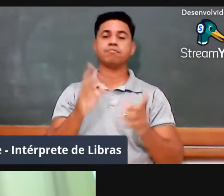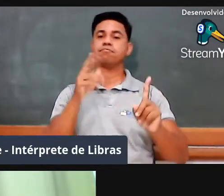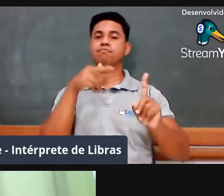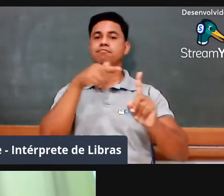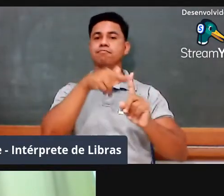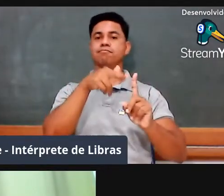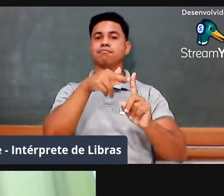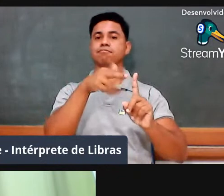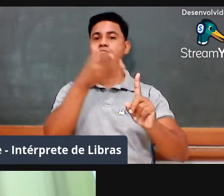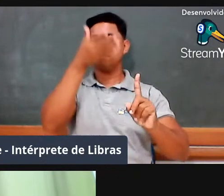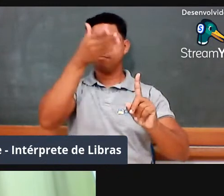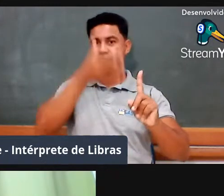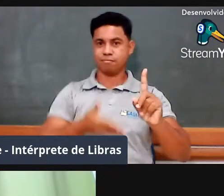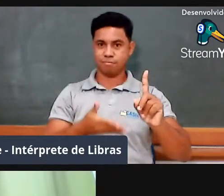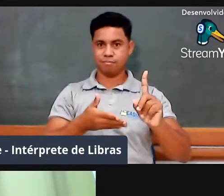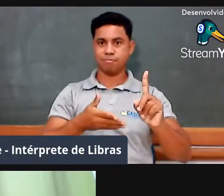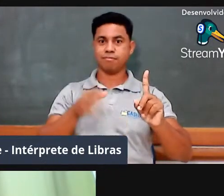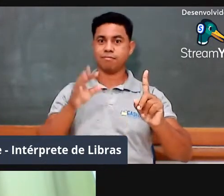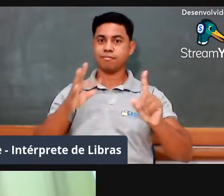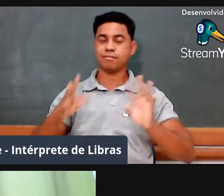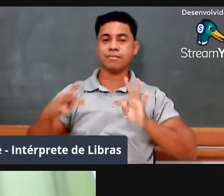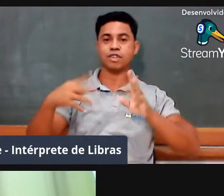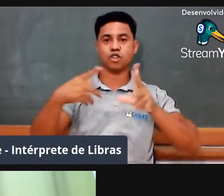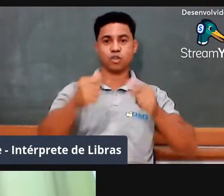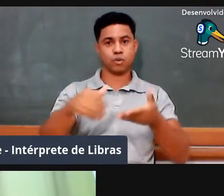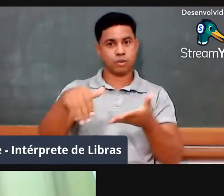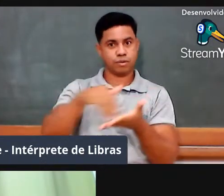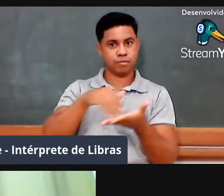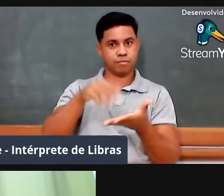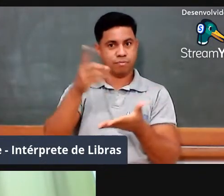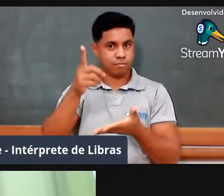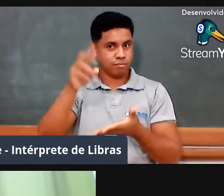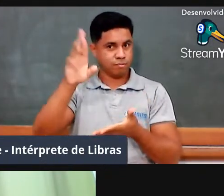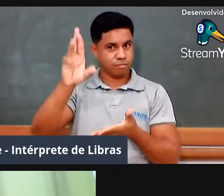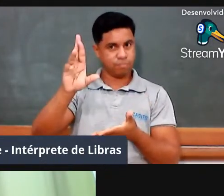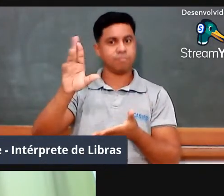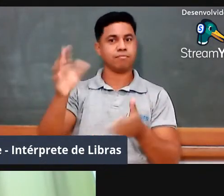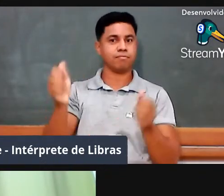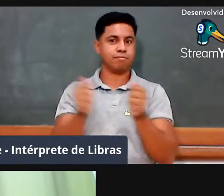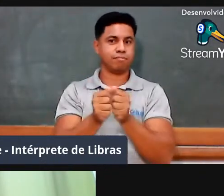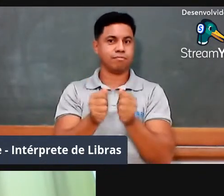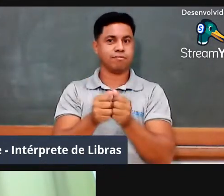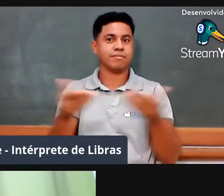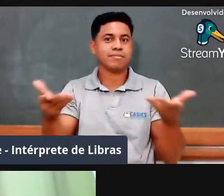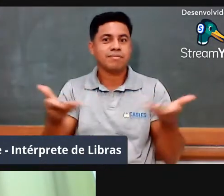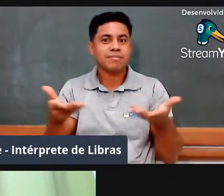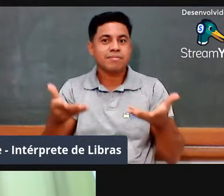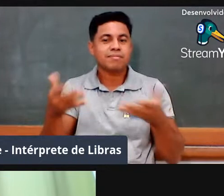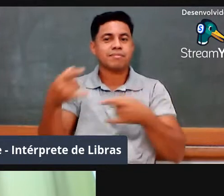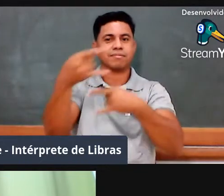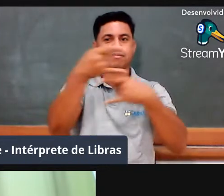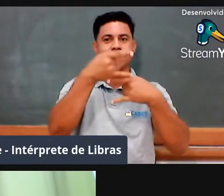as diretorias regionais parceiras nesse evento. Professora Sônia, bem-vinda.